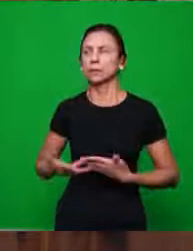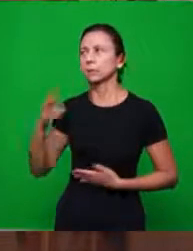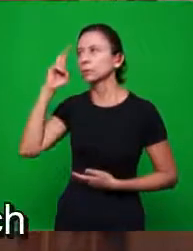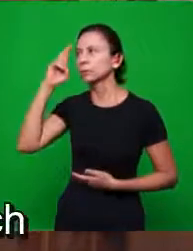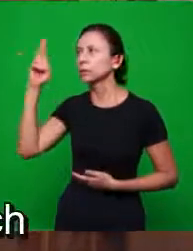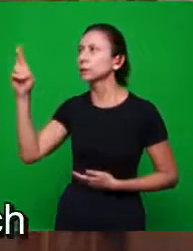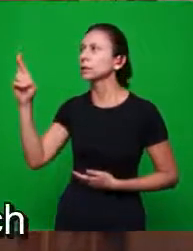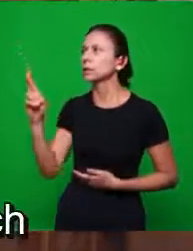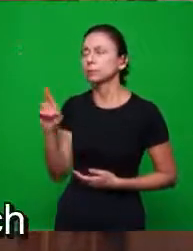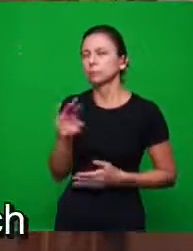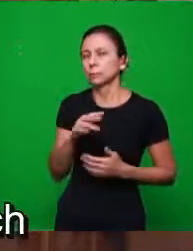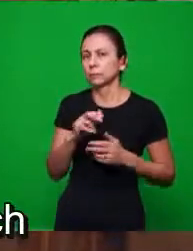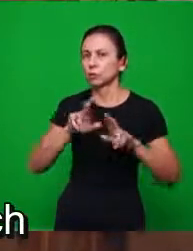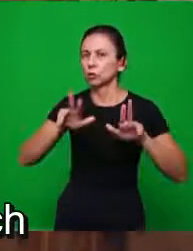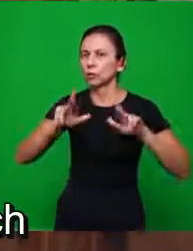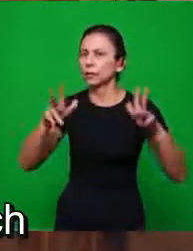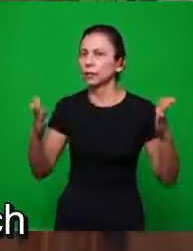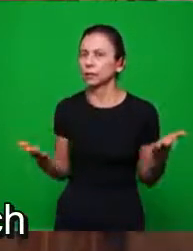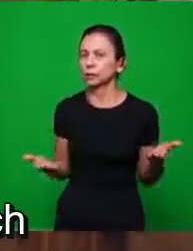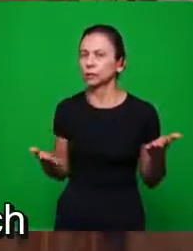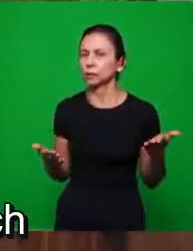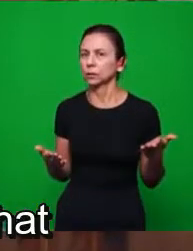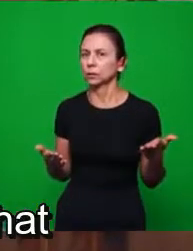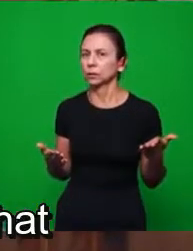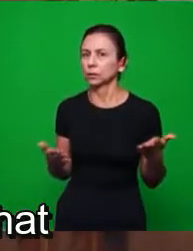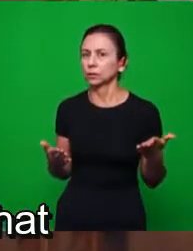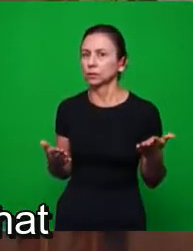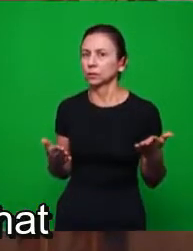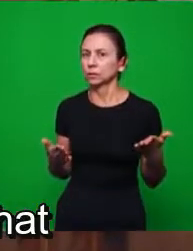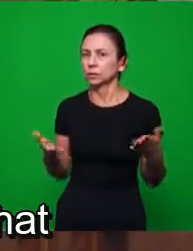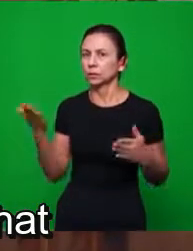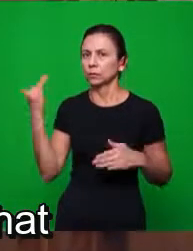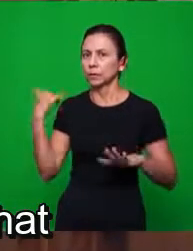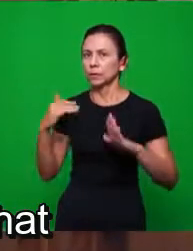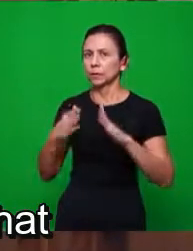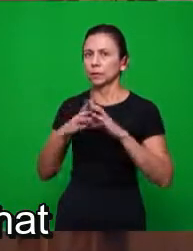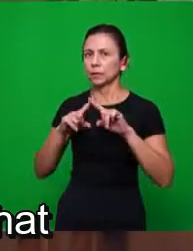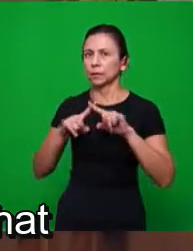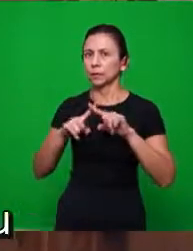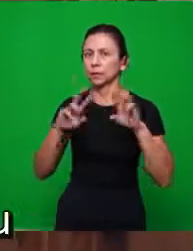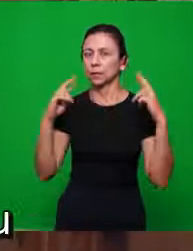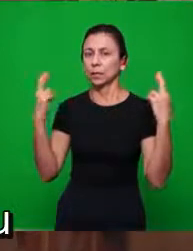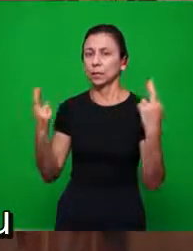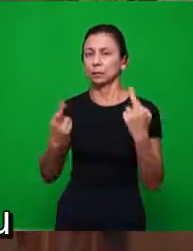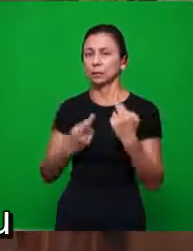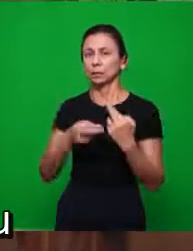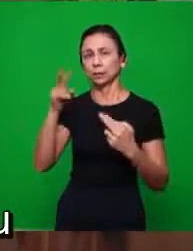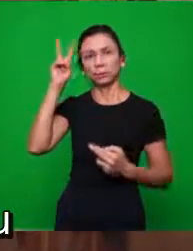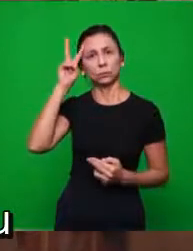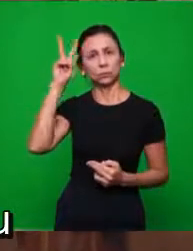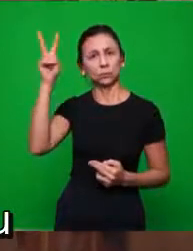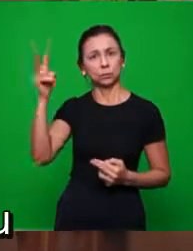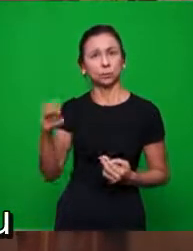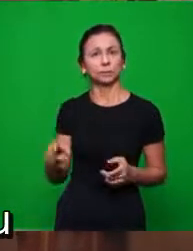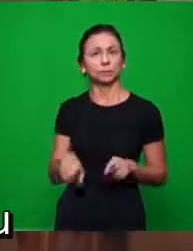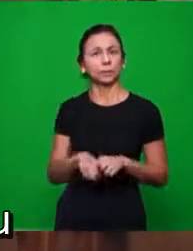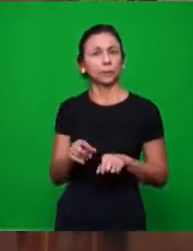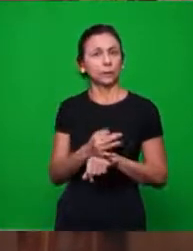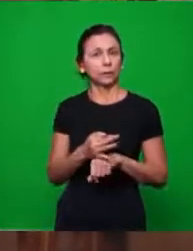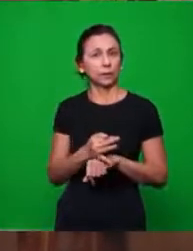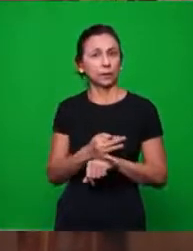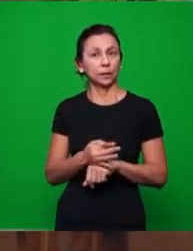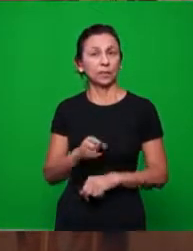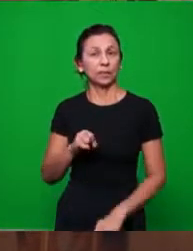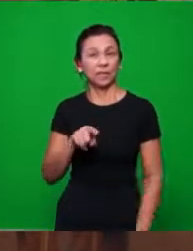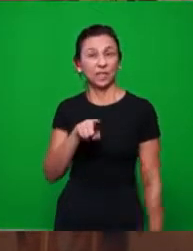naquele dia, é uma coisa. Você quer guardar, a igreja se reunir no primeiro dia da semana. É o que você faz onde tem os feriados. Agora, você